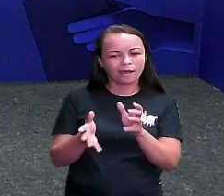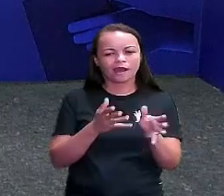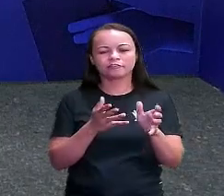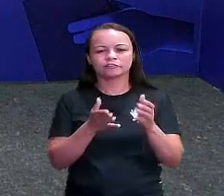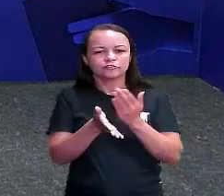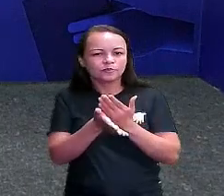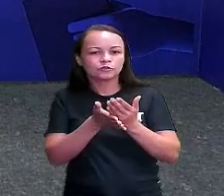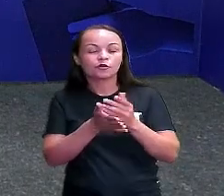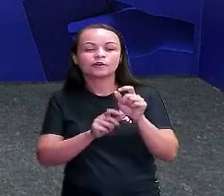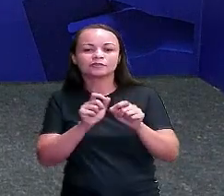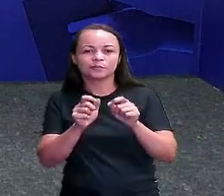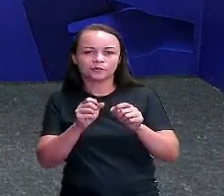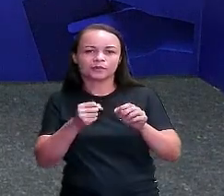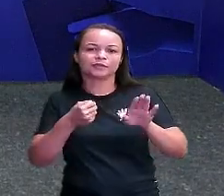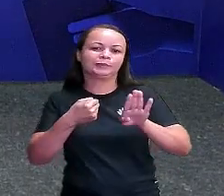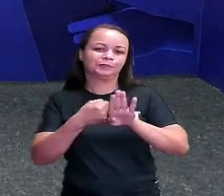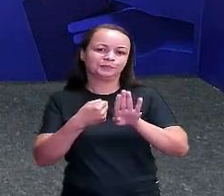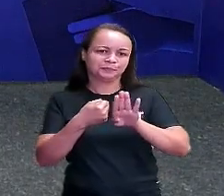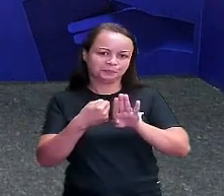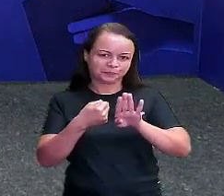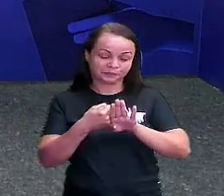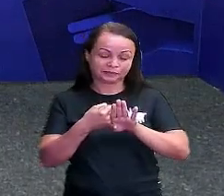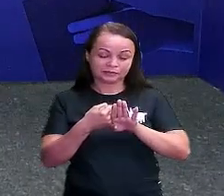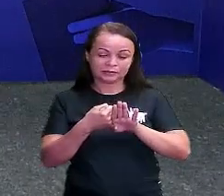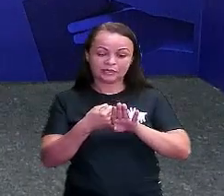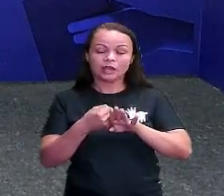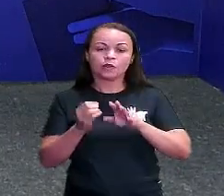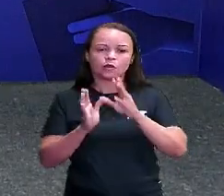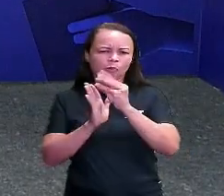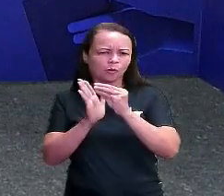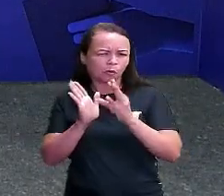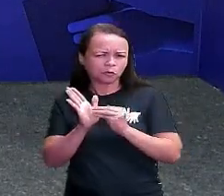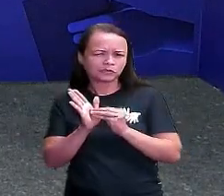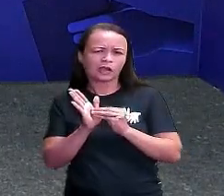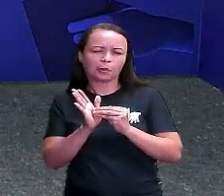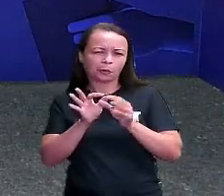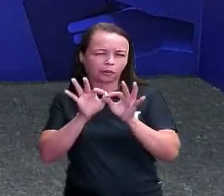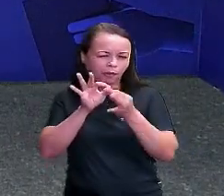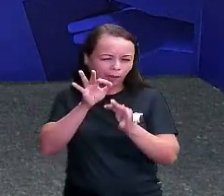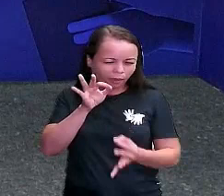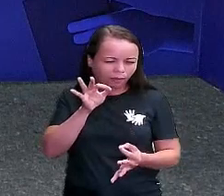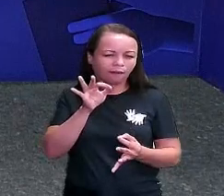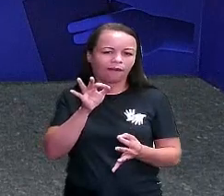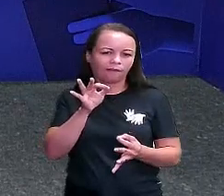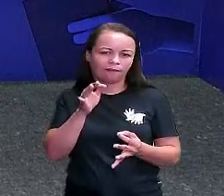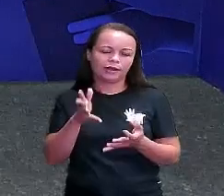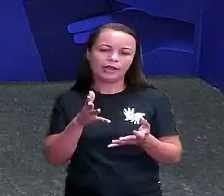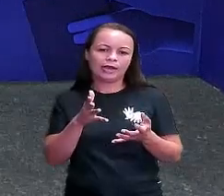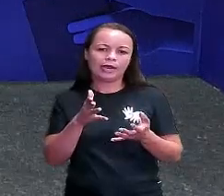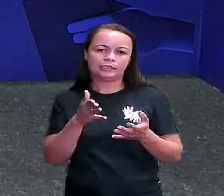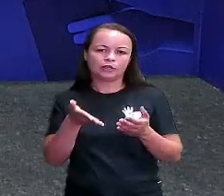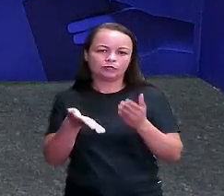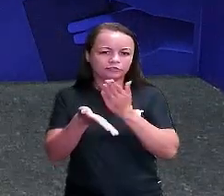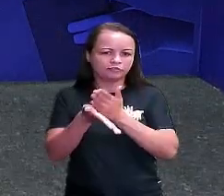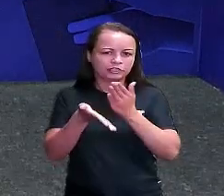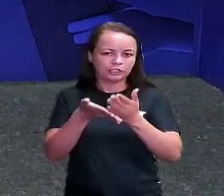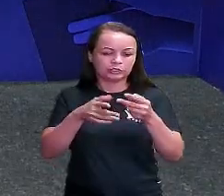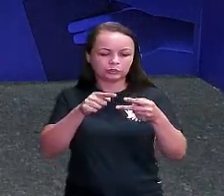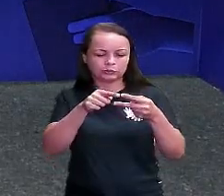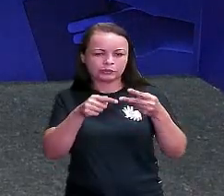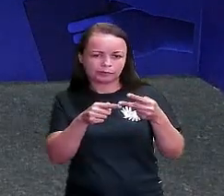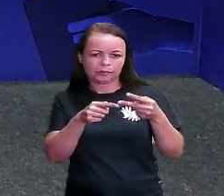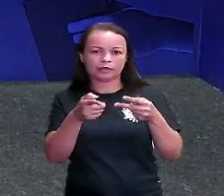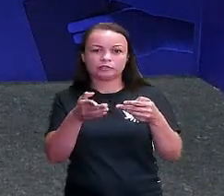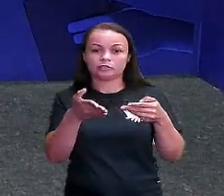substantivos, tá certo? Como é um conteúdo um pouco extenso, divido em duas partes e hoje vamos